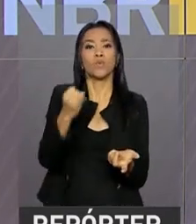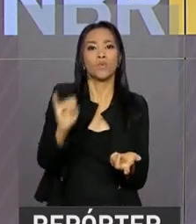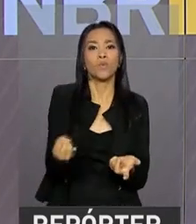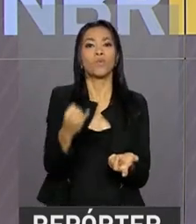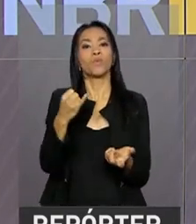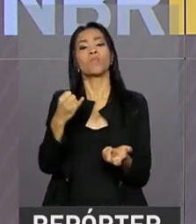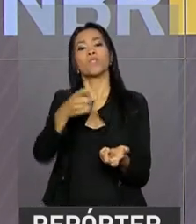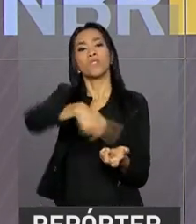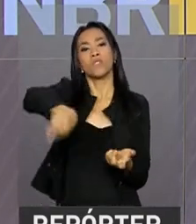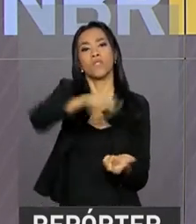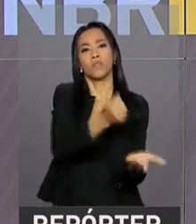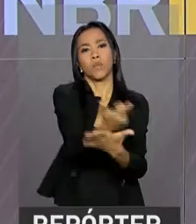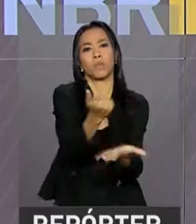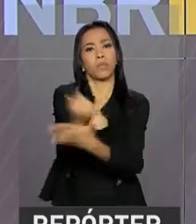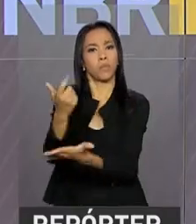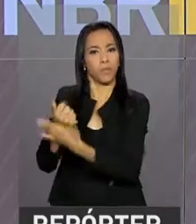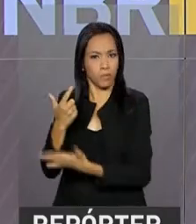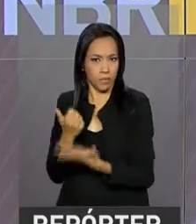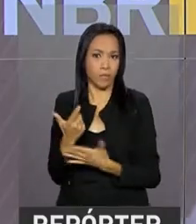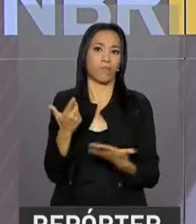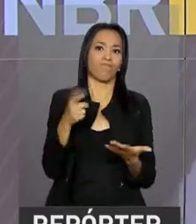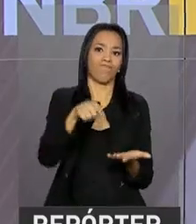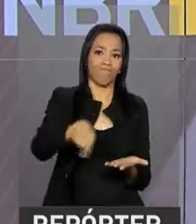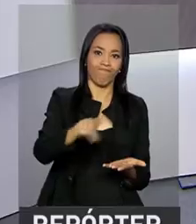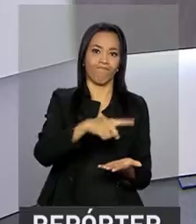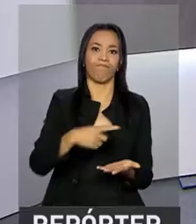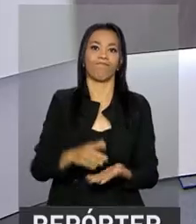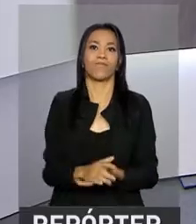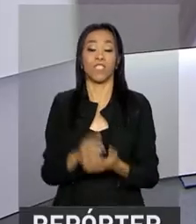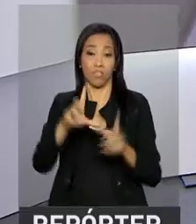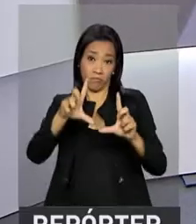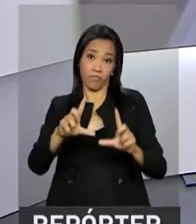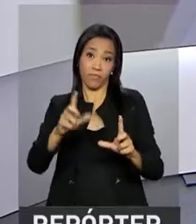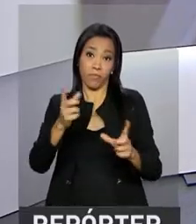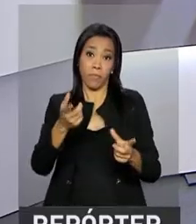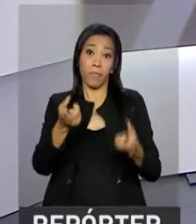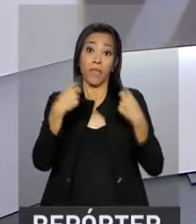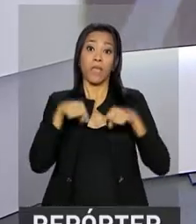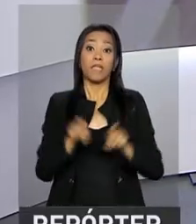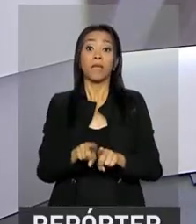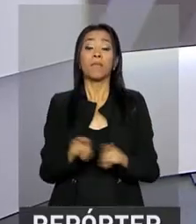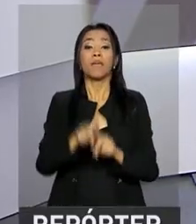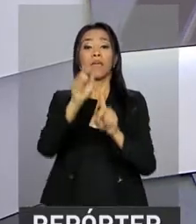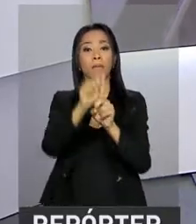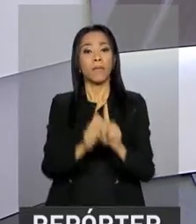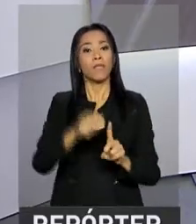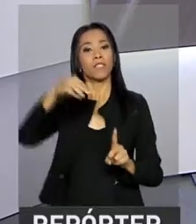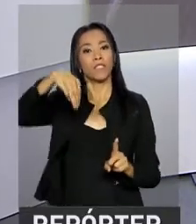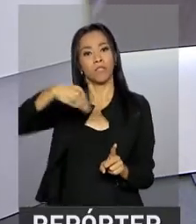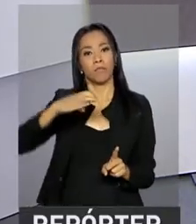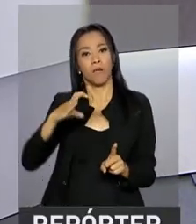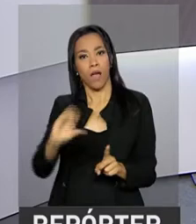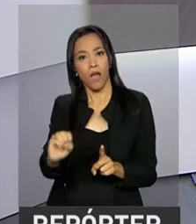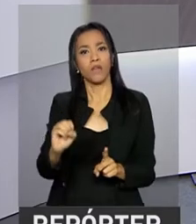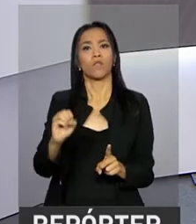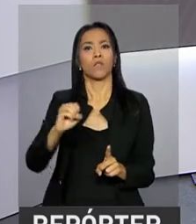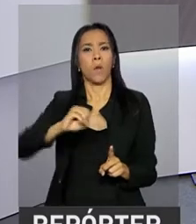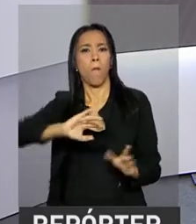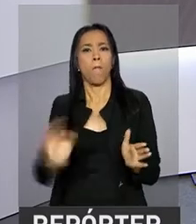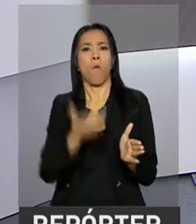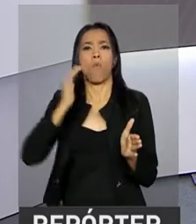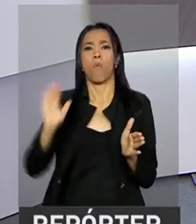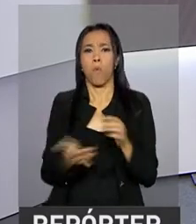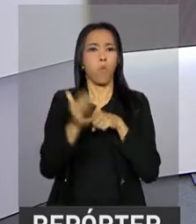um cenário de baixa atividade econômica. E também no mês de março, a produção de veículos aumentou